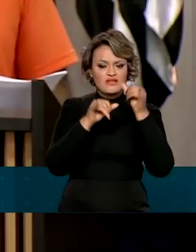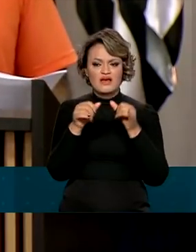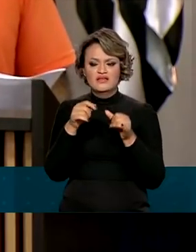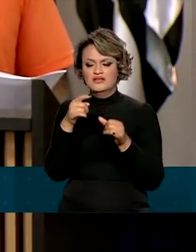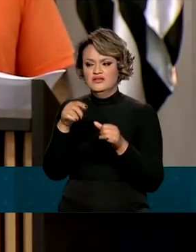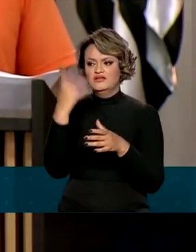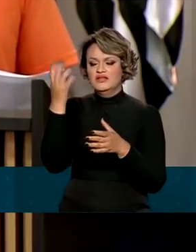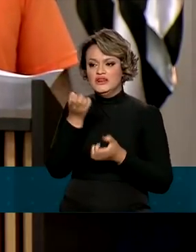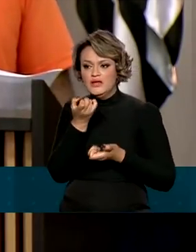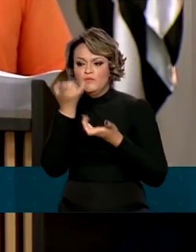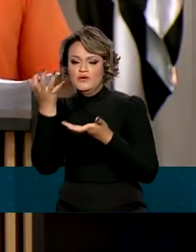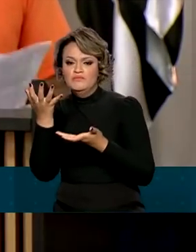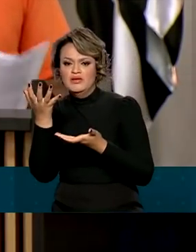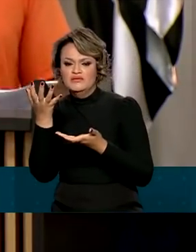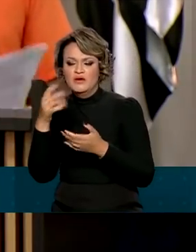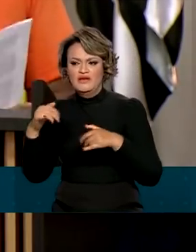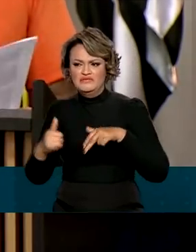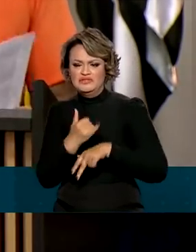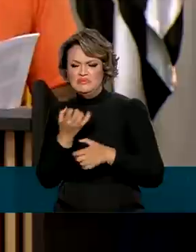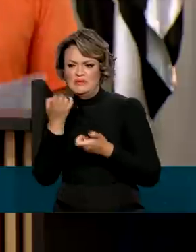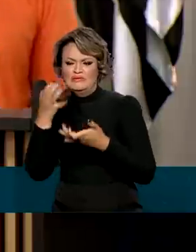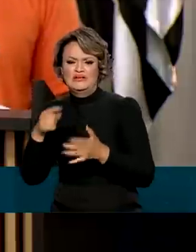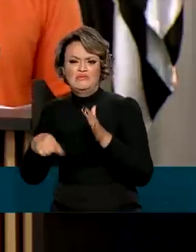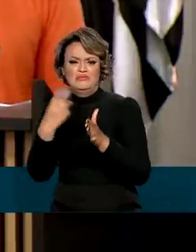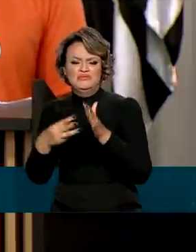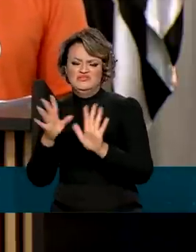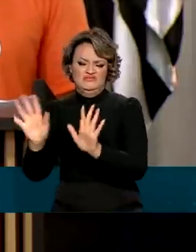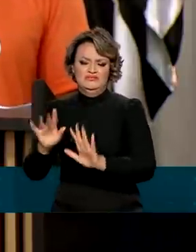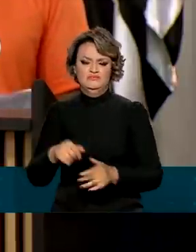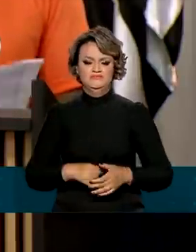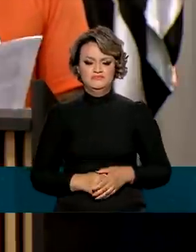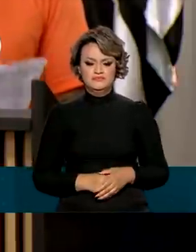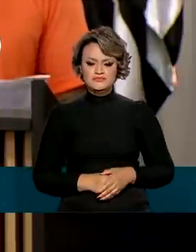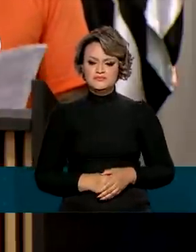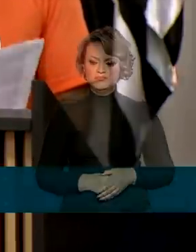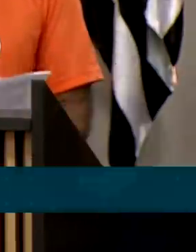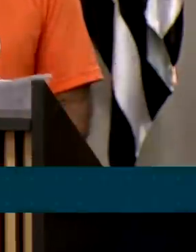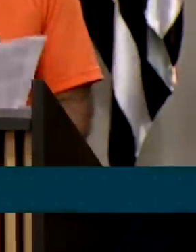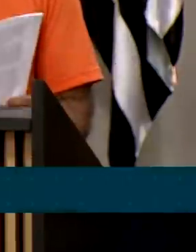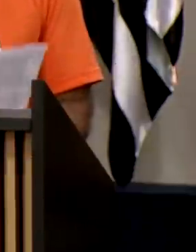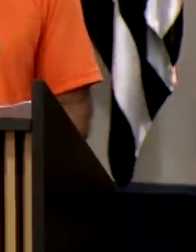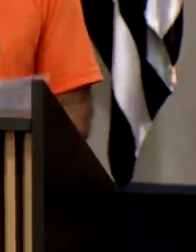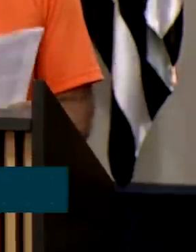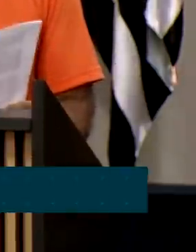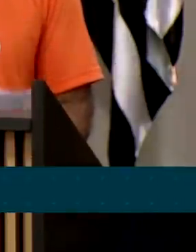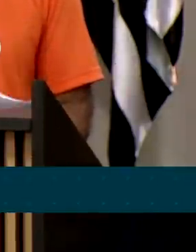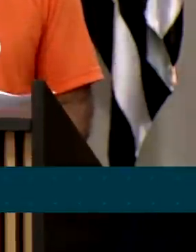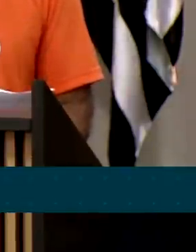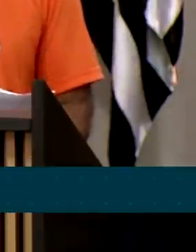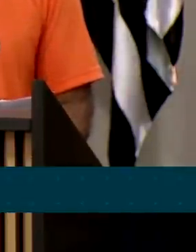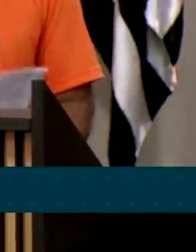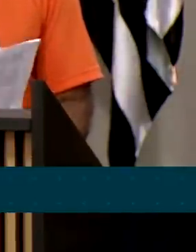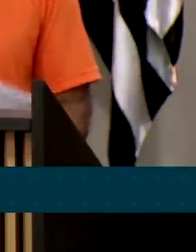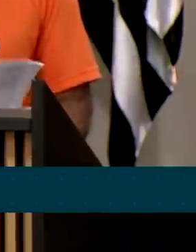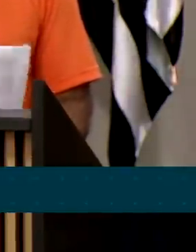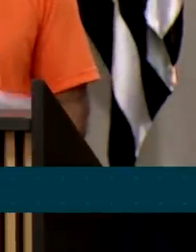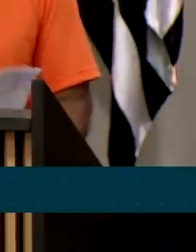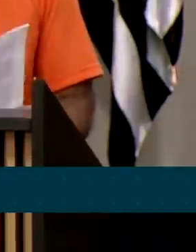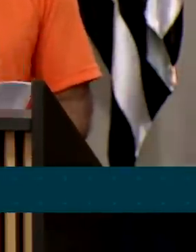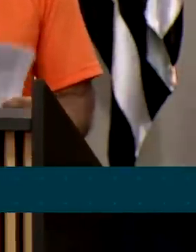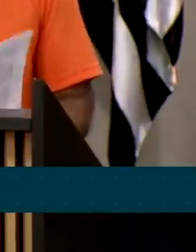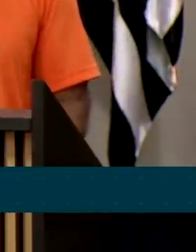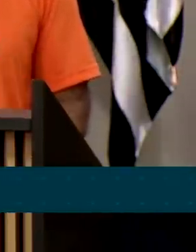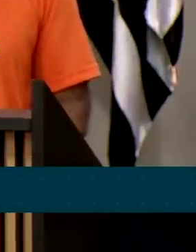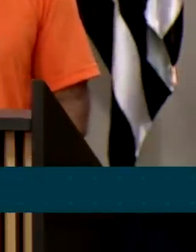depoimento seja dado pela vítima mais de uma vez. Chega criança e adolescente tendo que repetir depoimento 5,